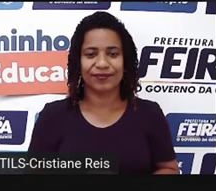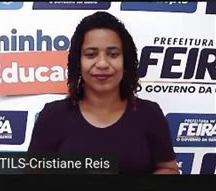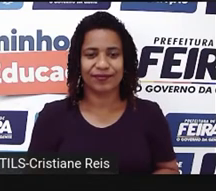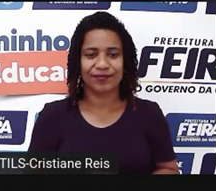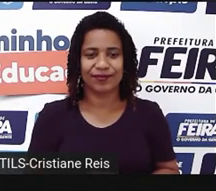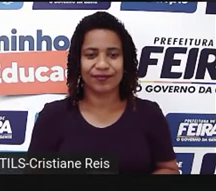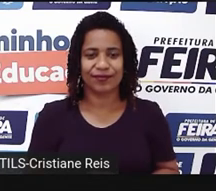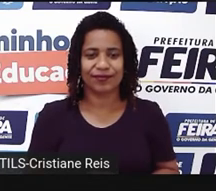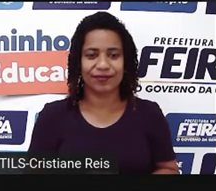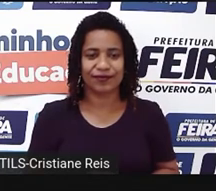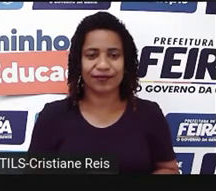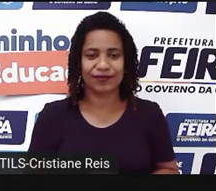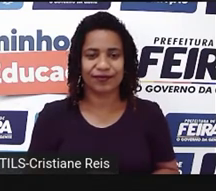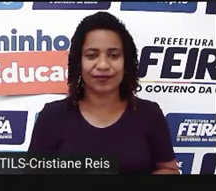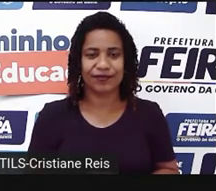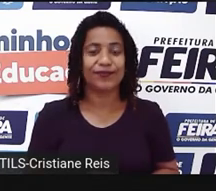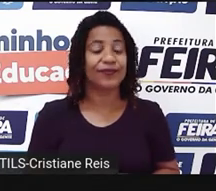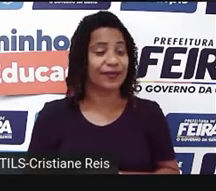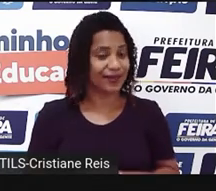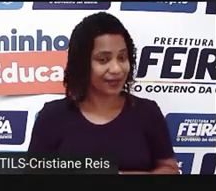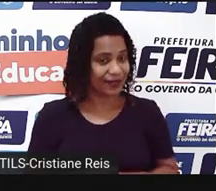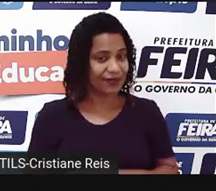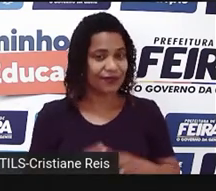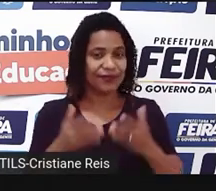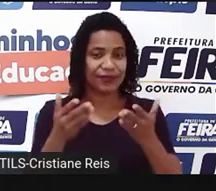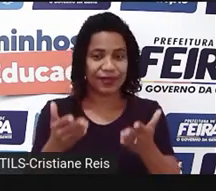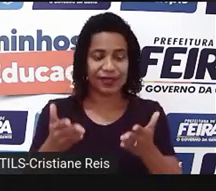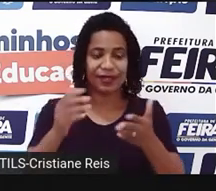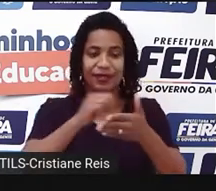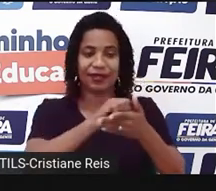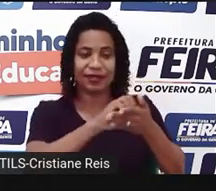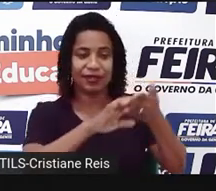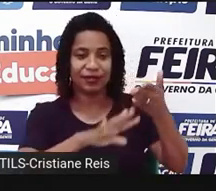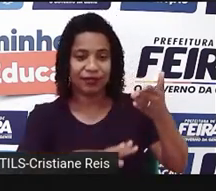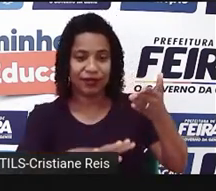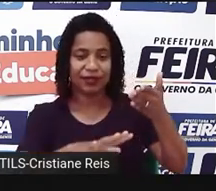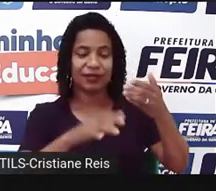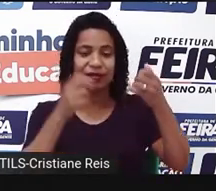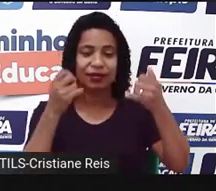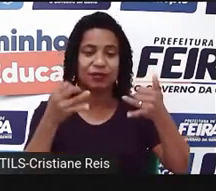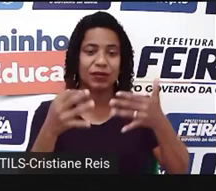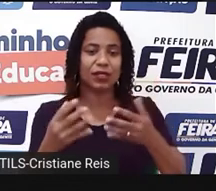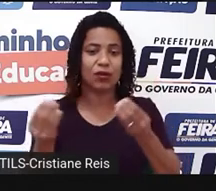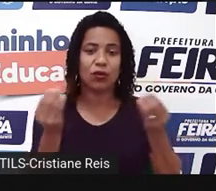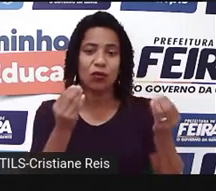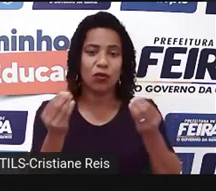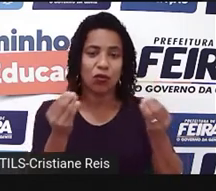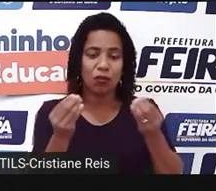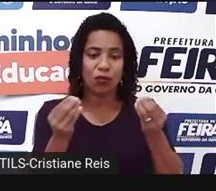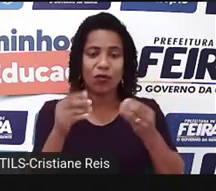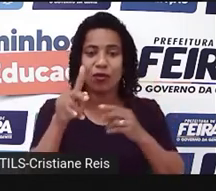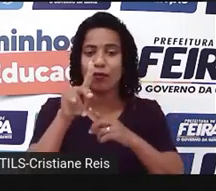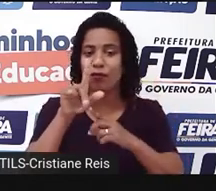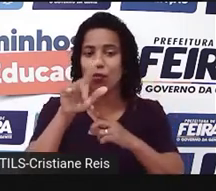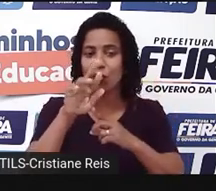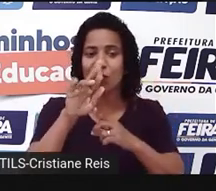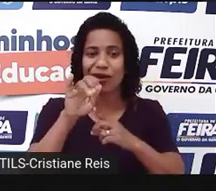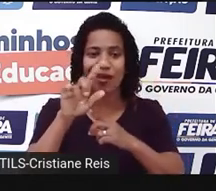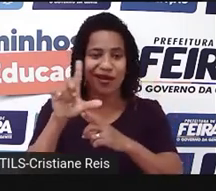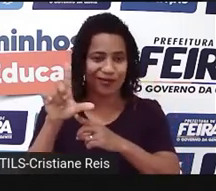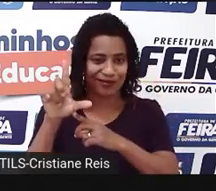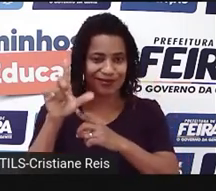Plural Nouns Rules. Então, essa atividade diz respeito às regras para formar o plural dos substantivos em inglês.